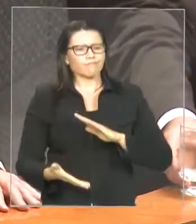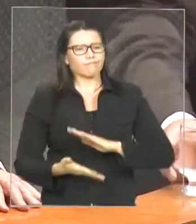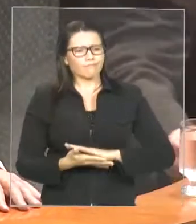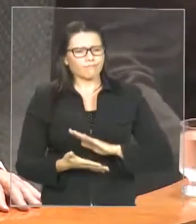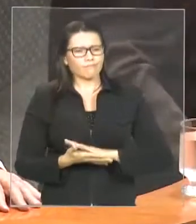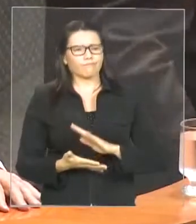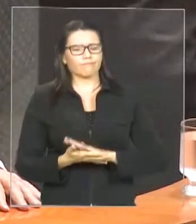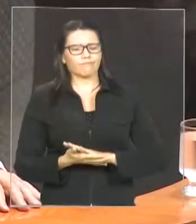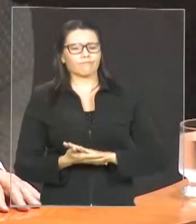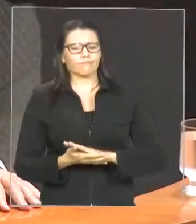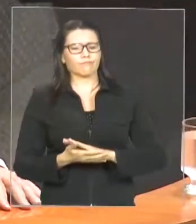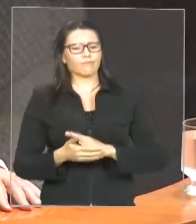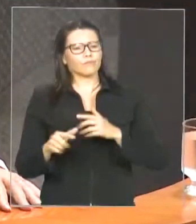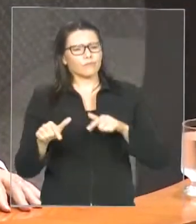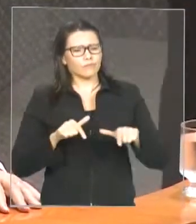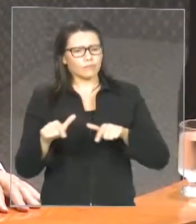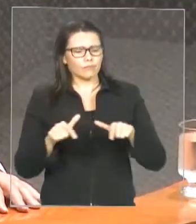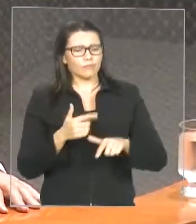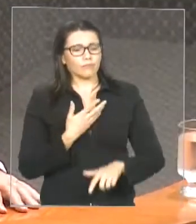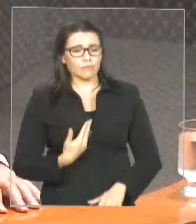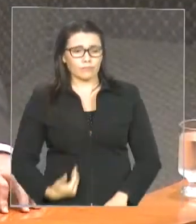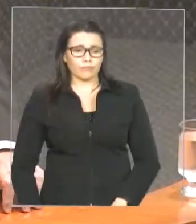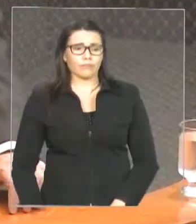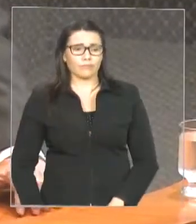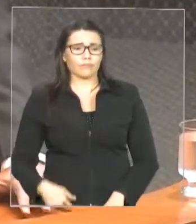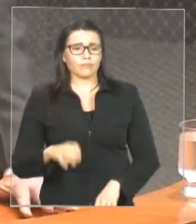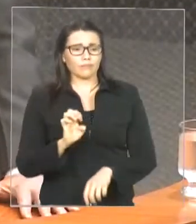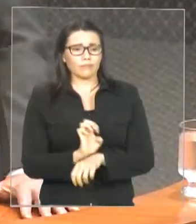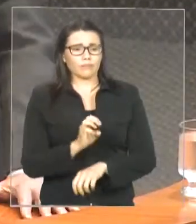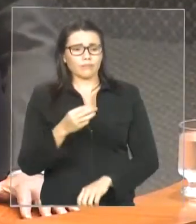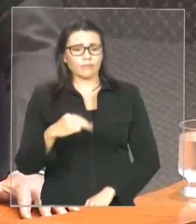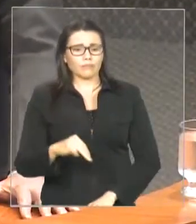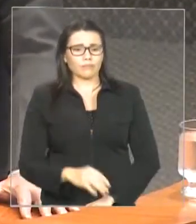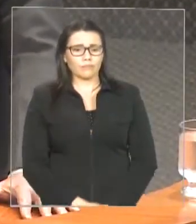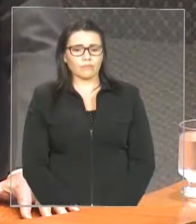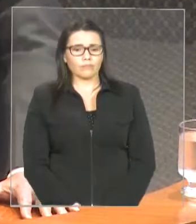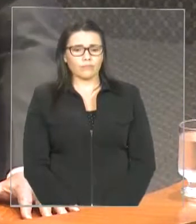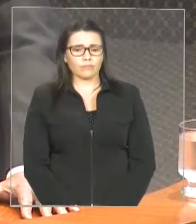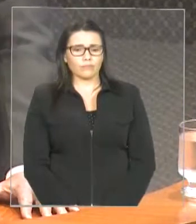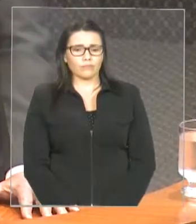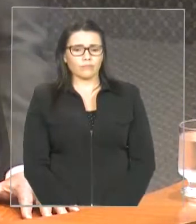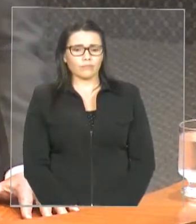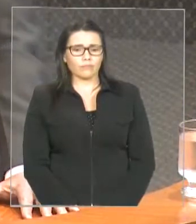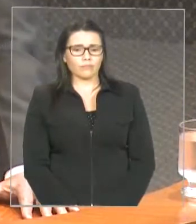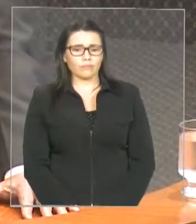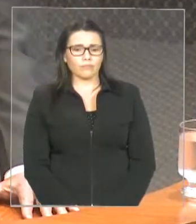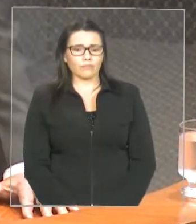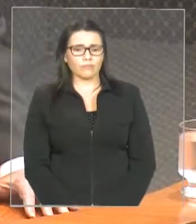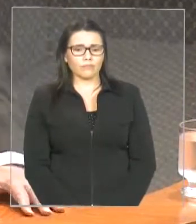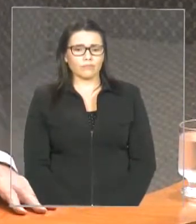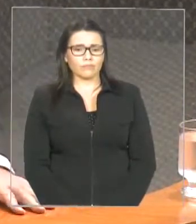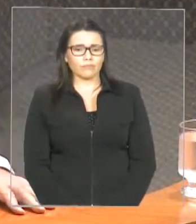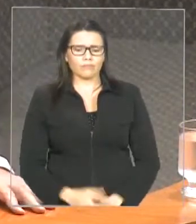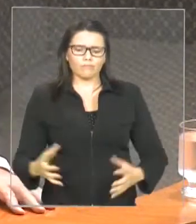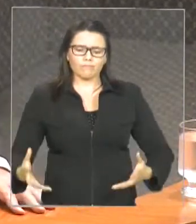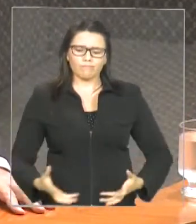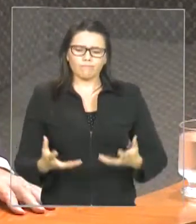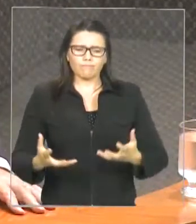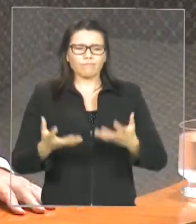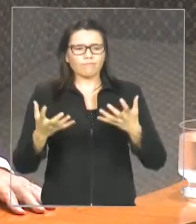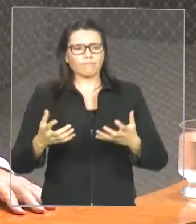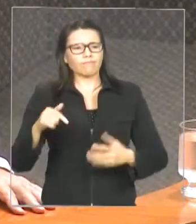do governo do Estado em fazer investimentos na ilha de São Luís.